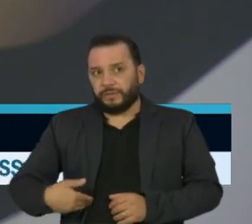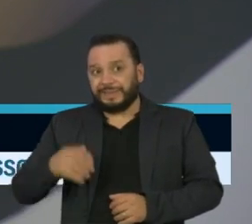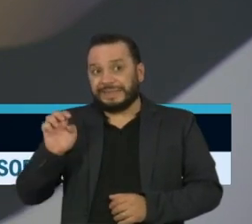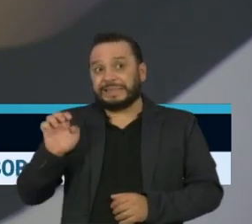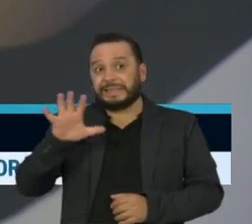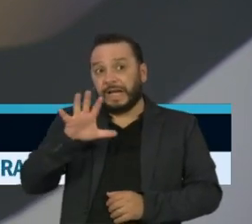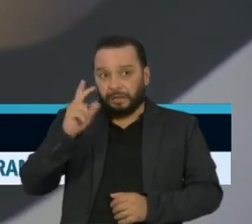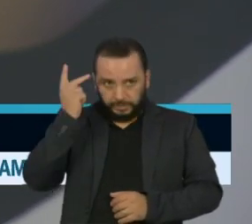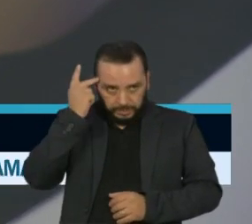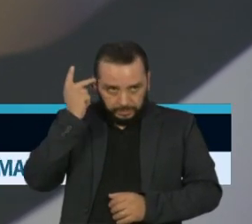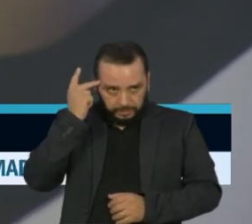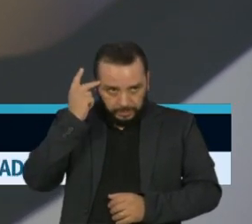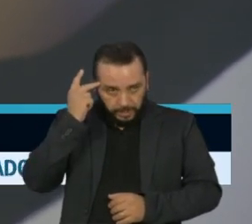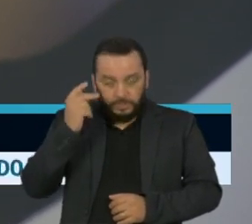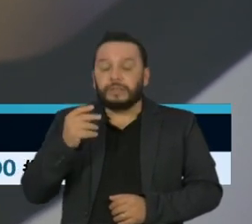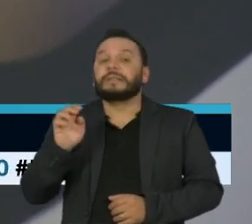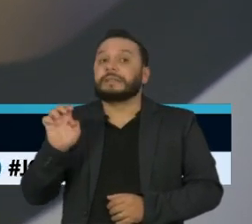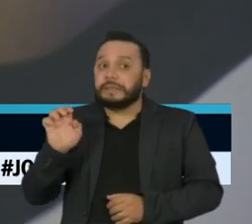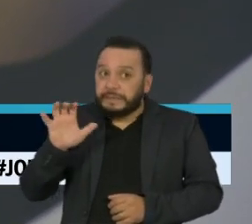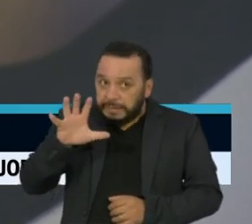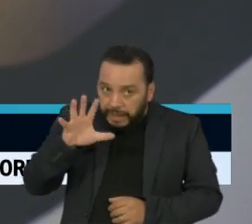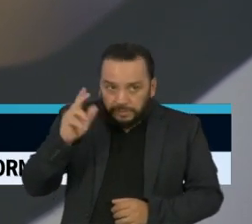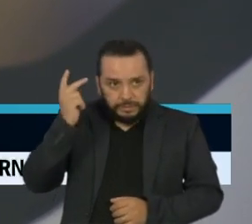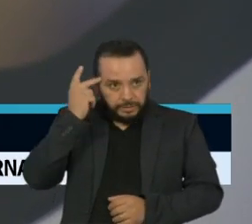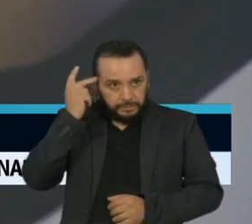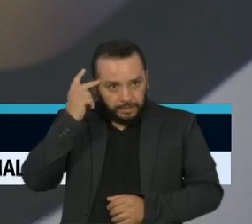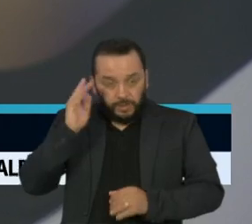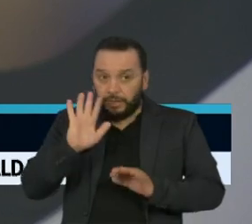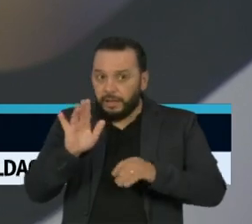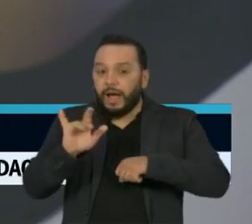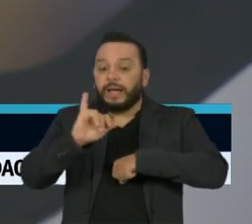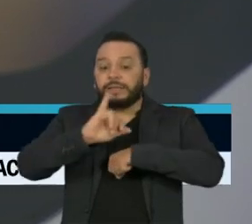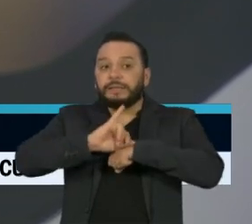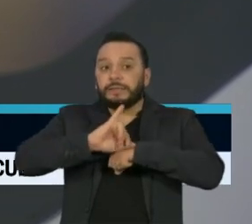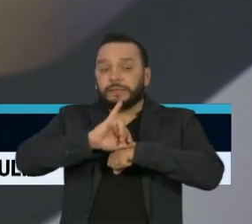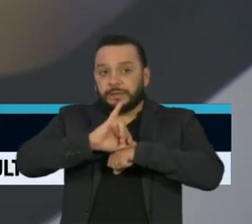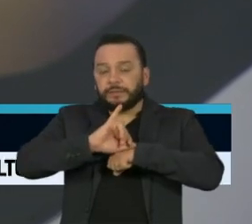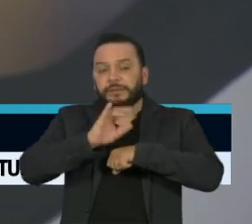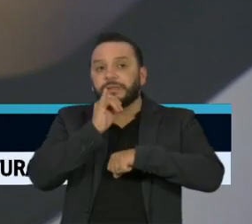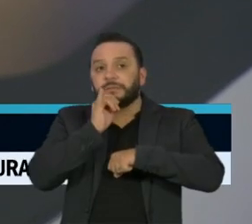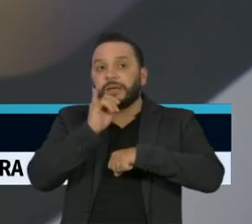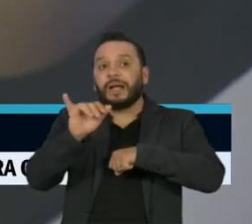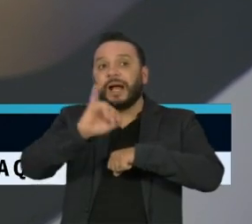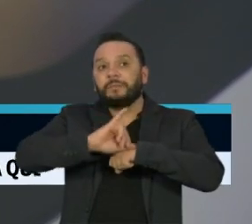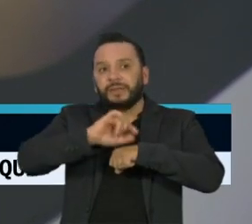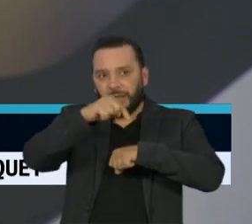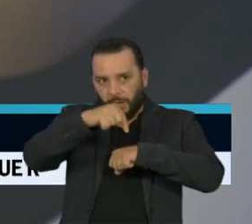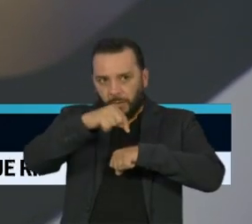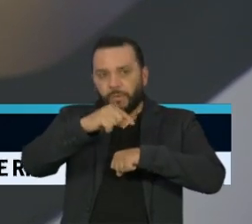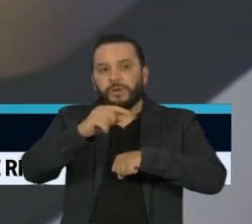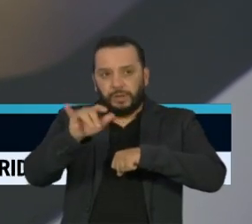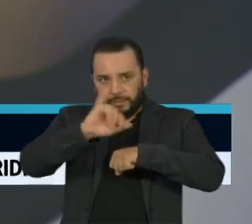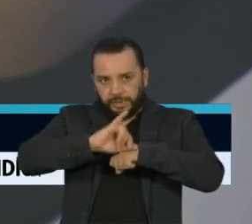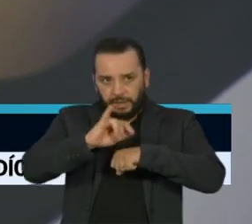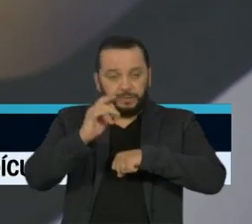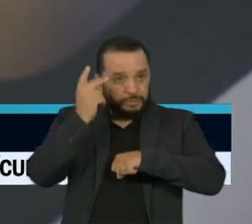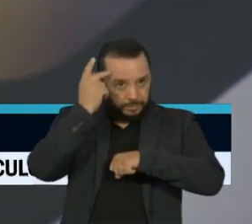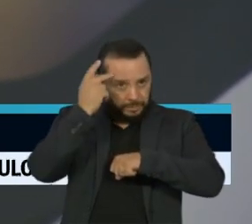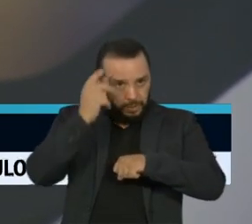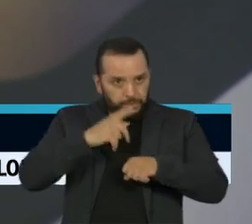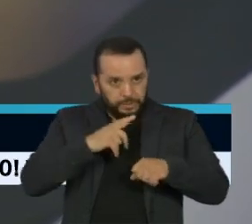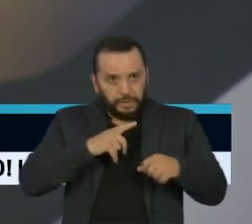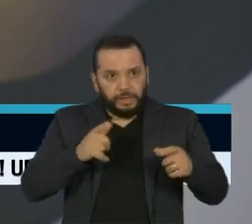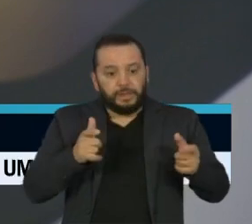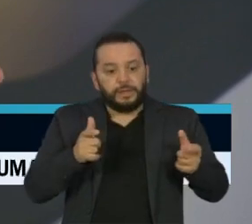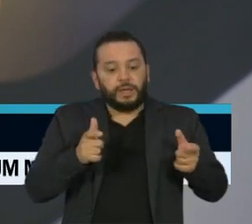São Paulo. O que está acontecendo? A cidade está com indícios de que está diminuindo mesmo. E o interior está com